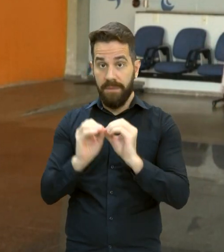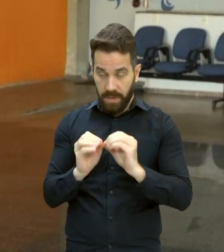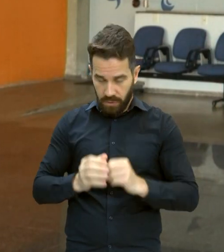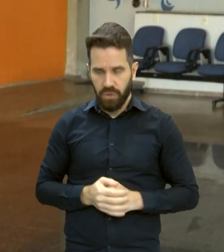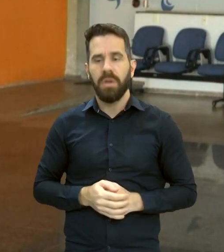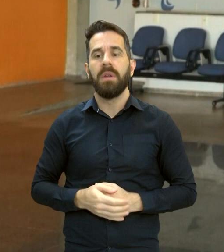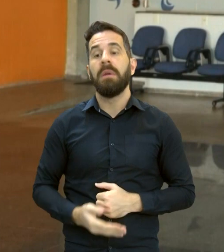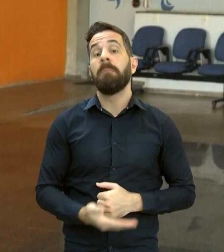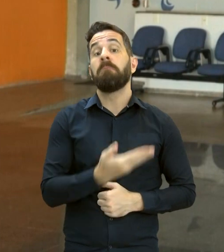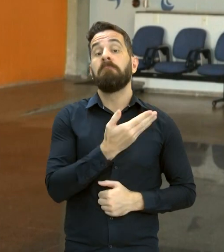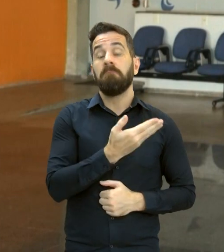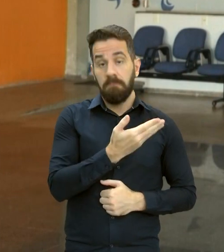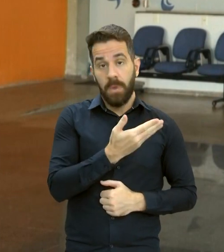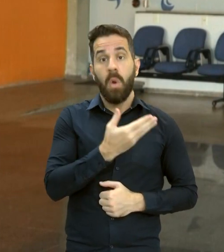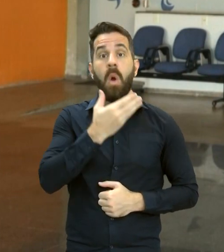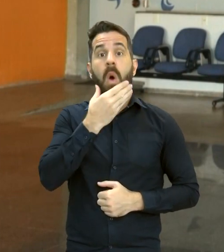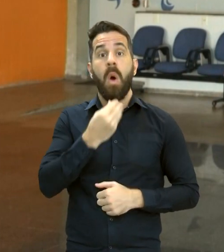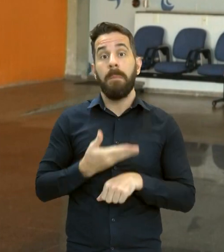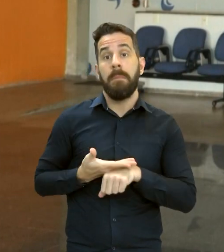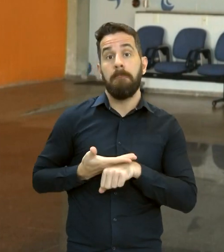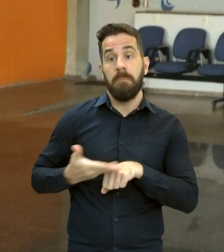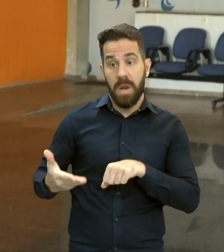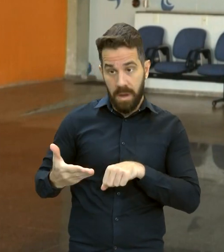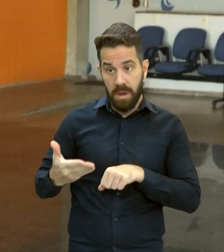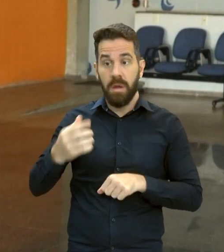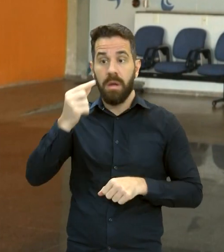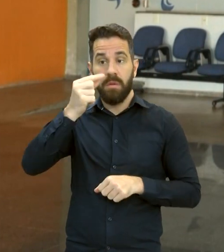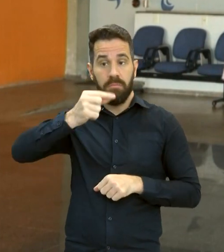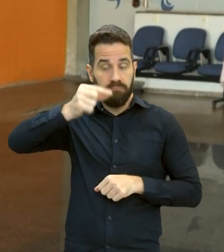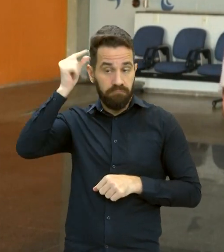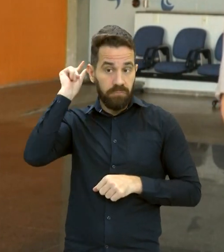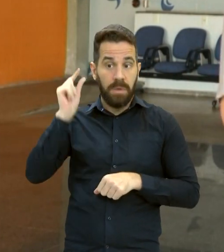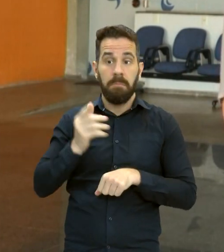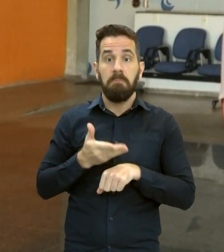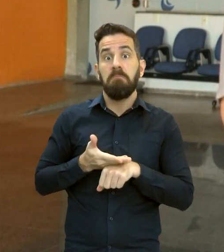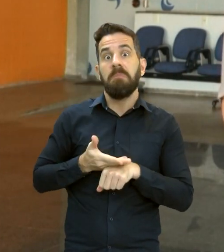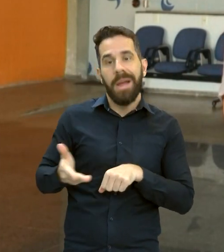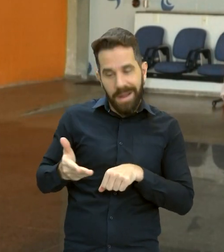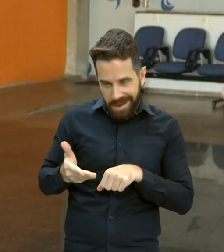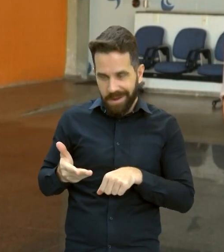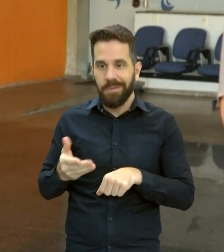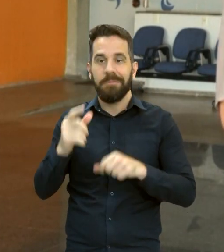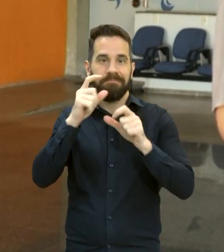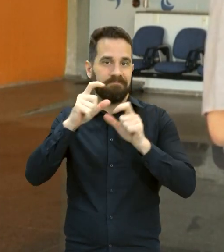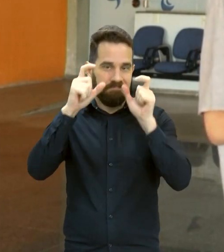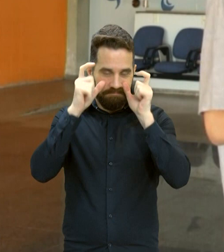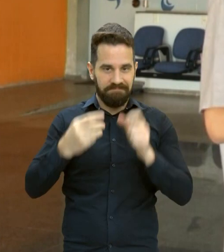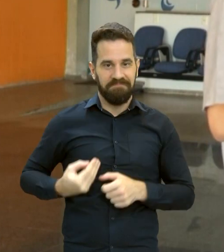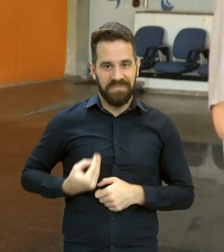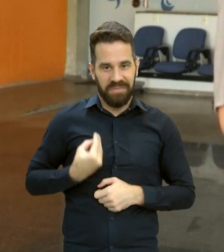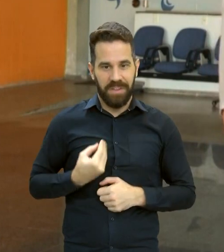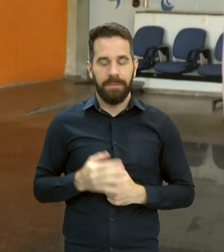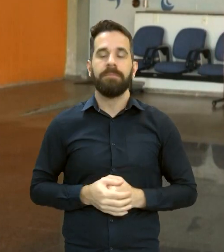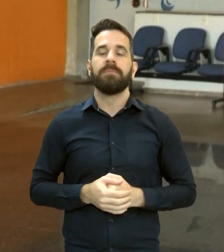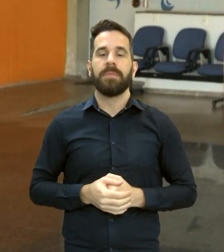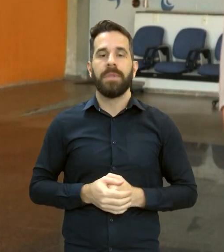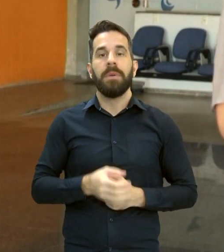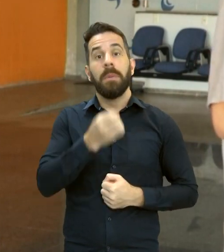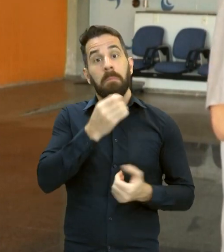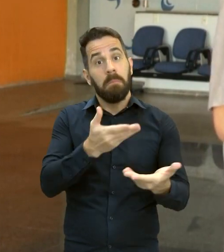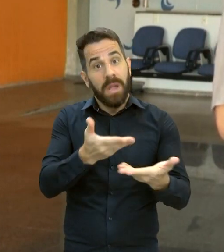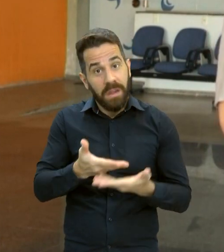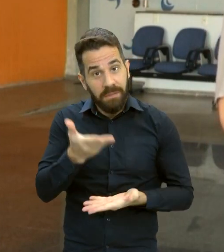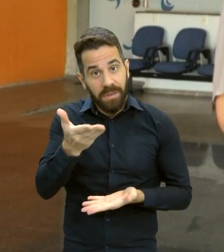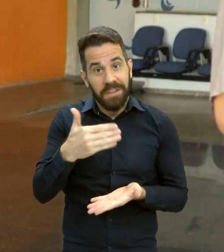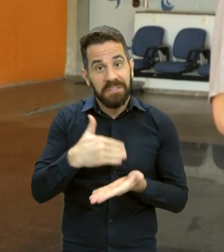identifica como um homem branco, de cabelos grisalhos curtos e, no momento, está usando óculos. Secretário, seja muito bem-vindo ao